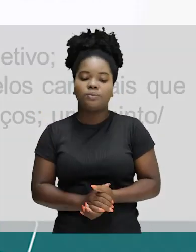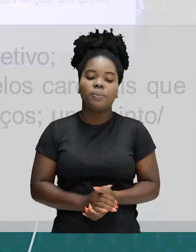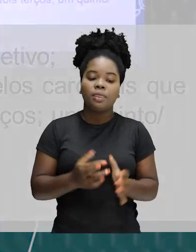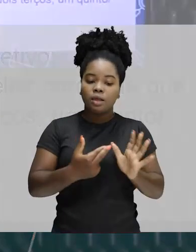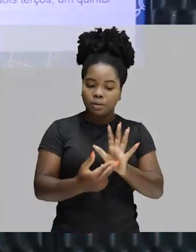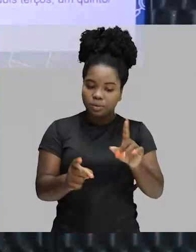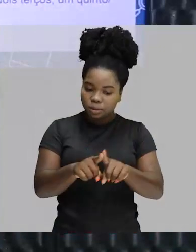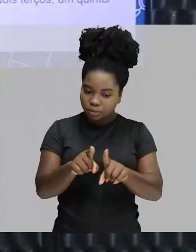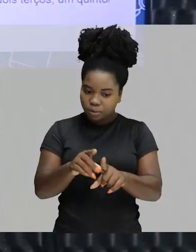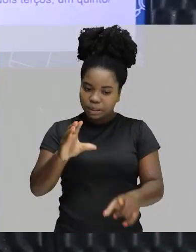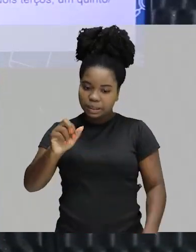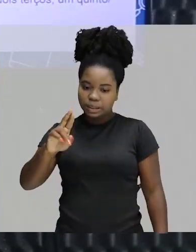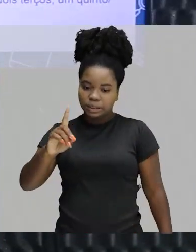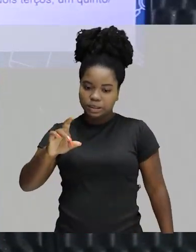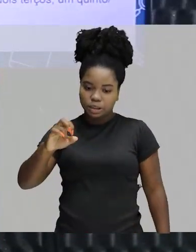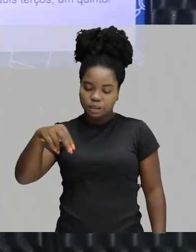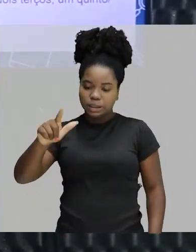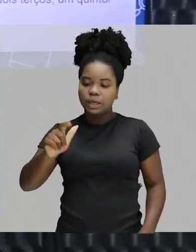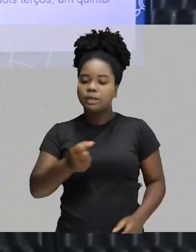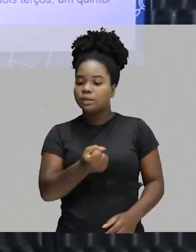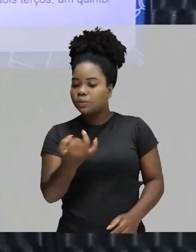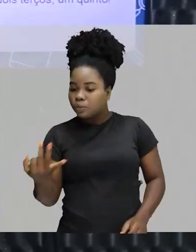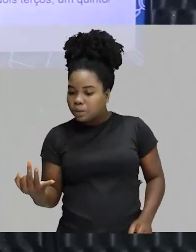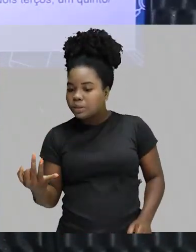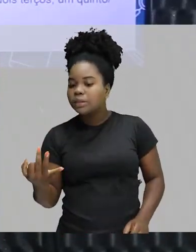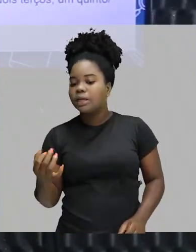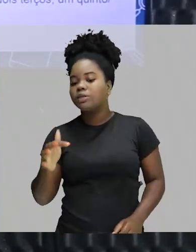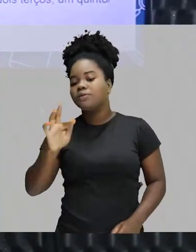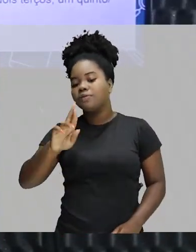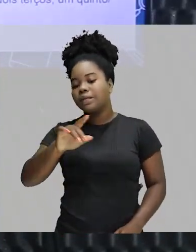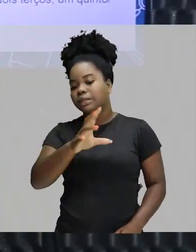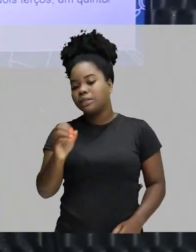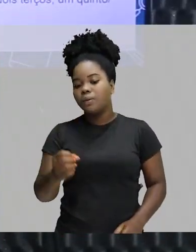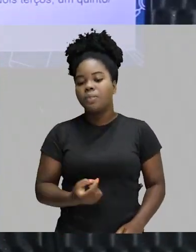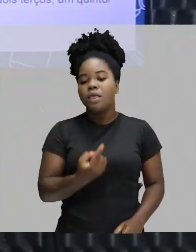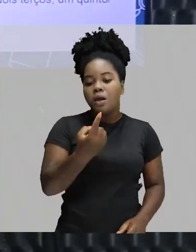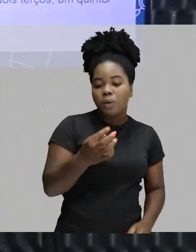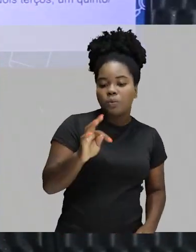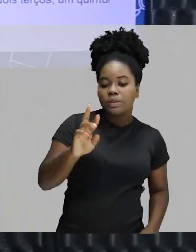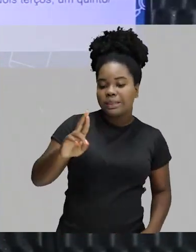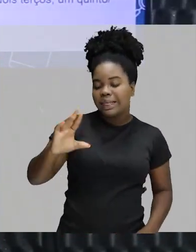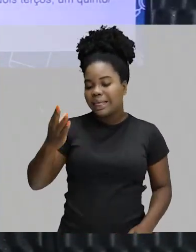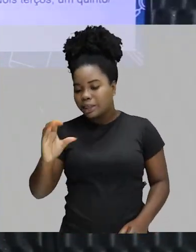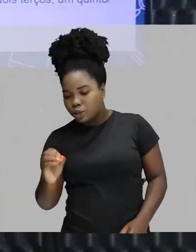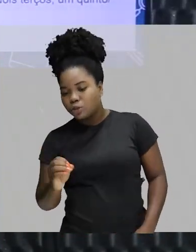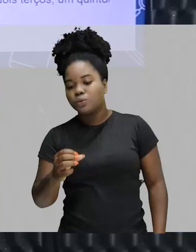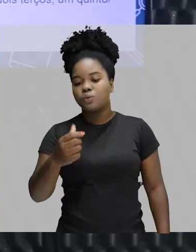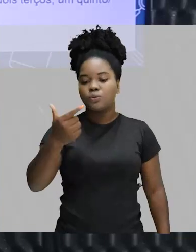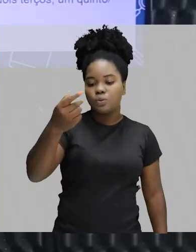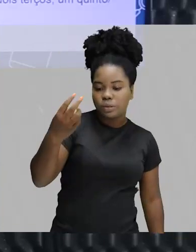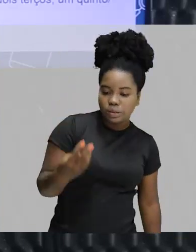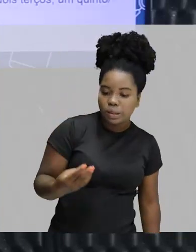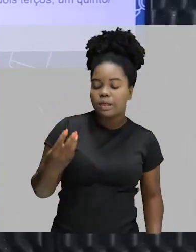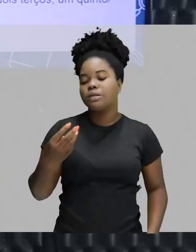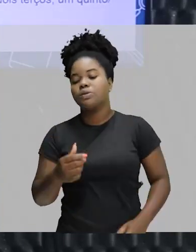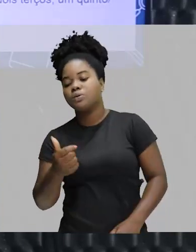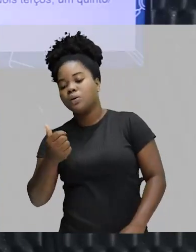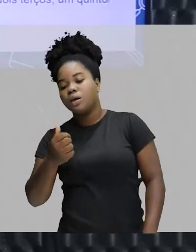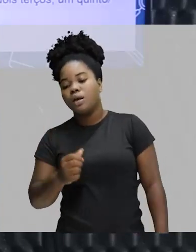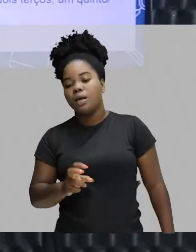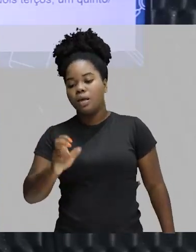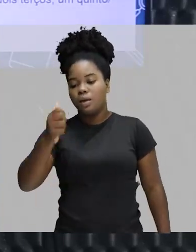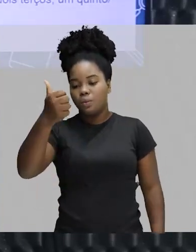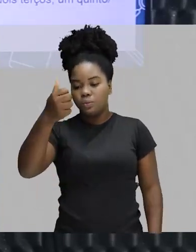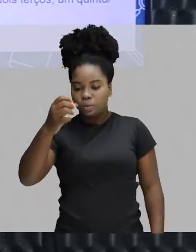pelos cardinais que expressam a quantidade de frações. Exemplo, um terço, dois terços, um quinto,